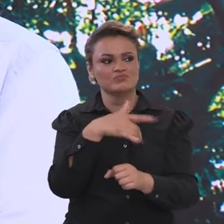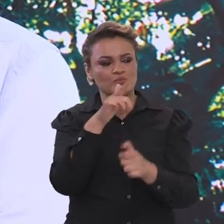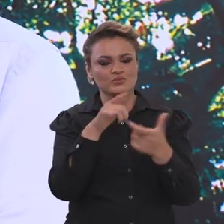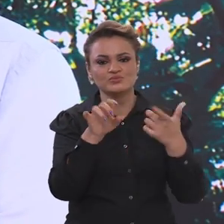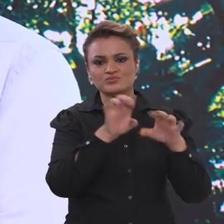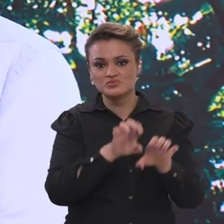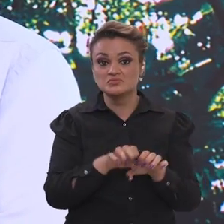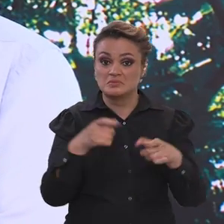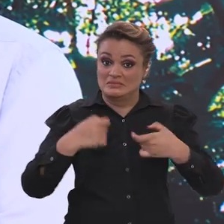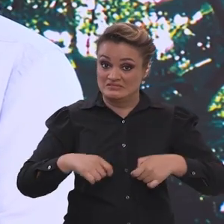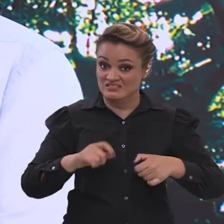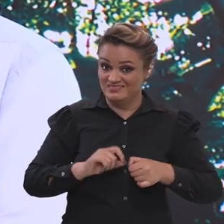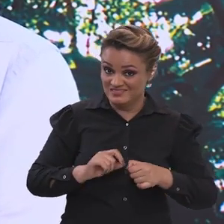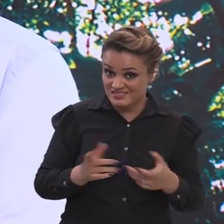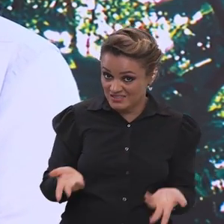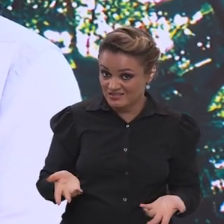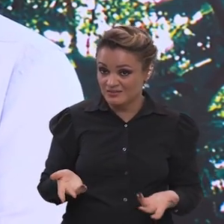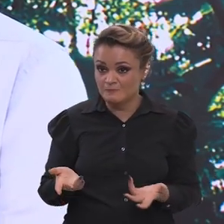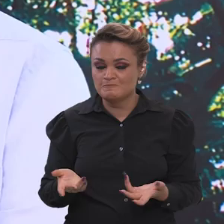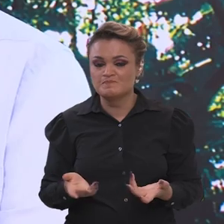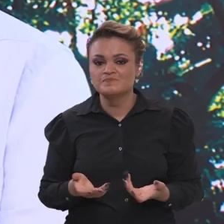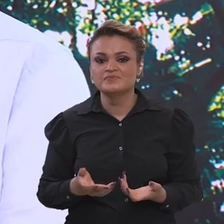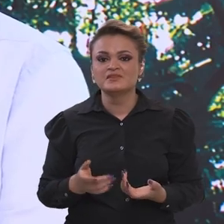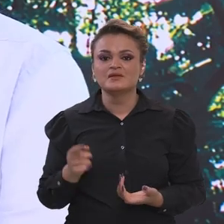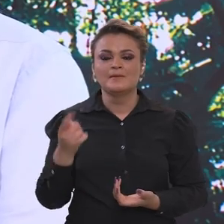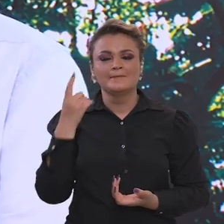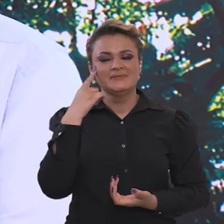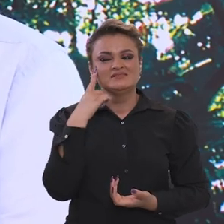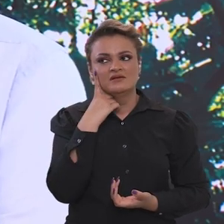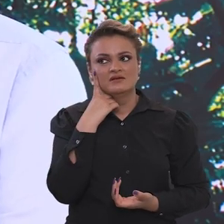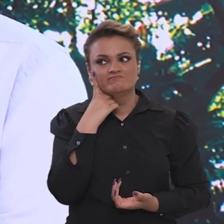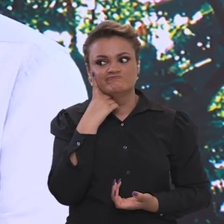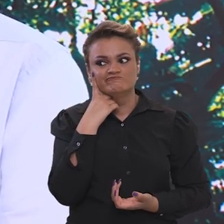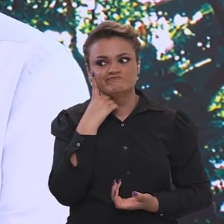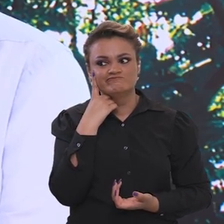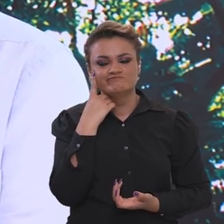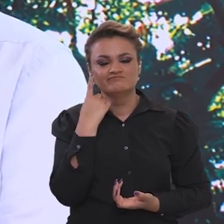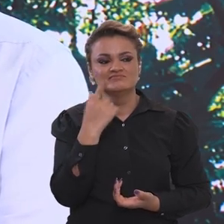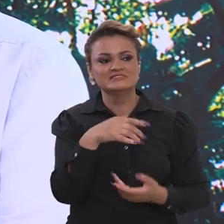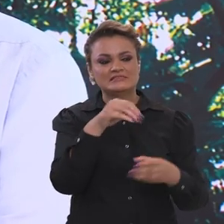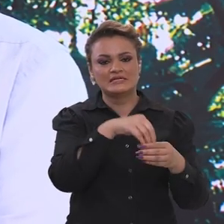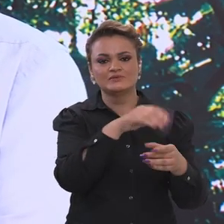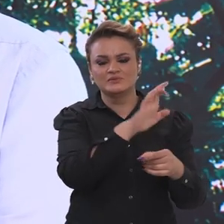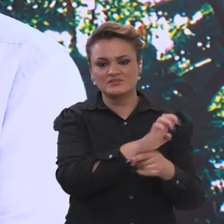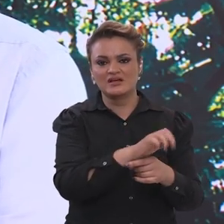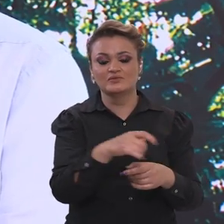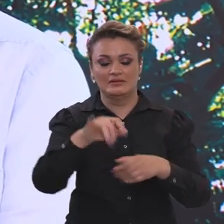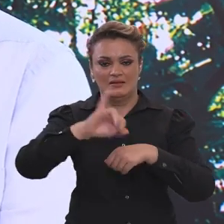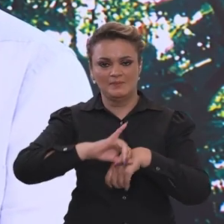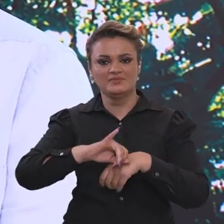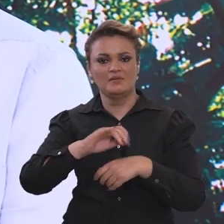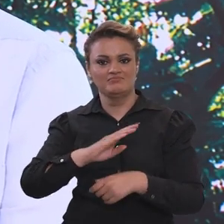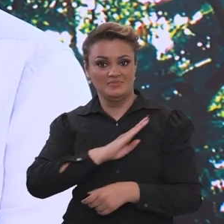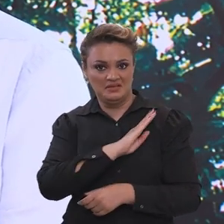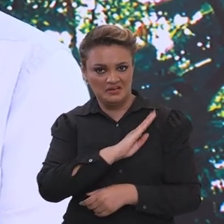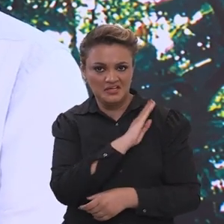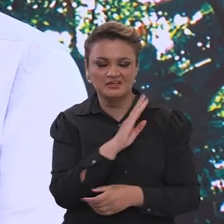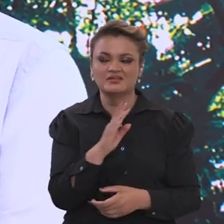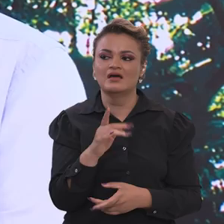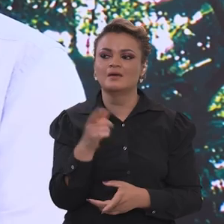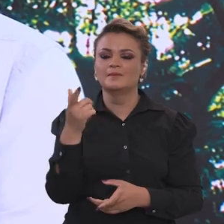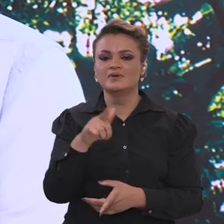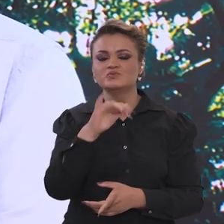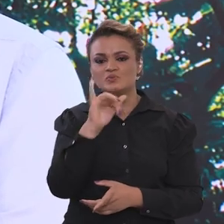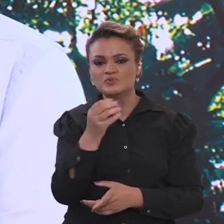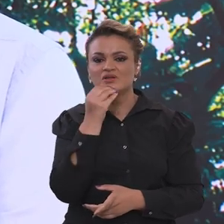estratégicas estruturantes que têm que ser feitas no Estado e na cidade de Belém. Você